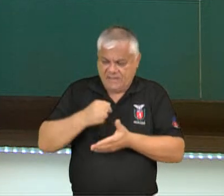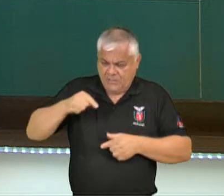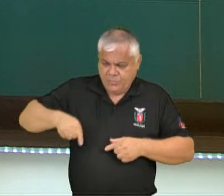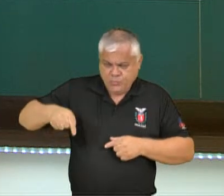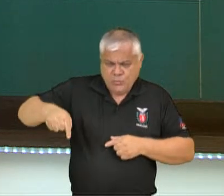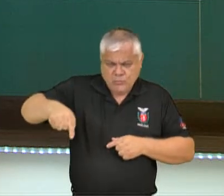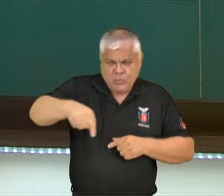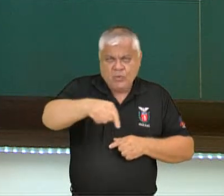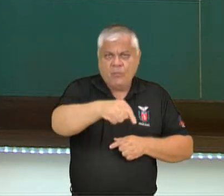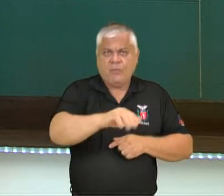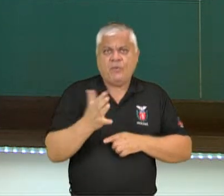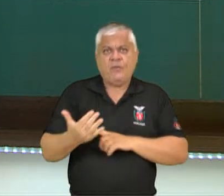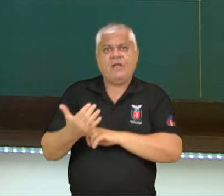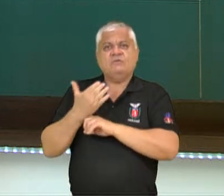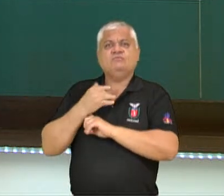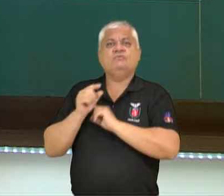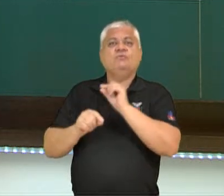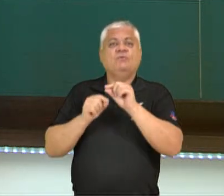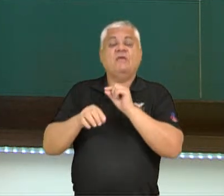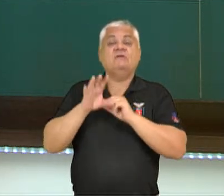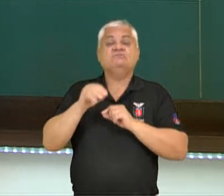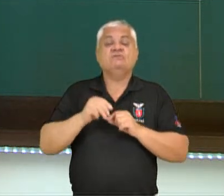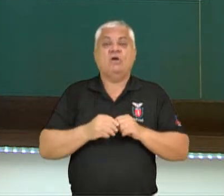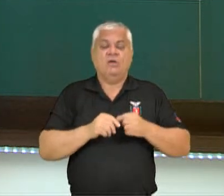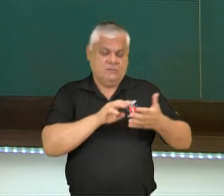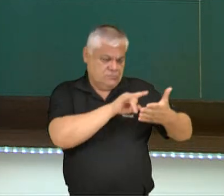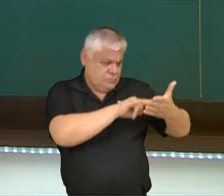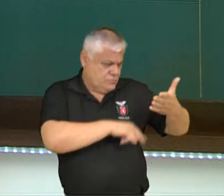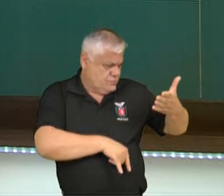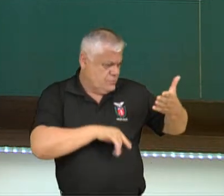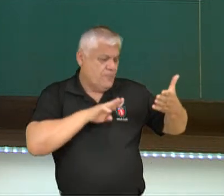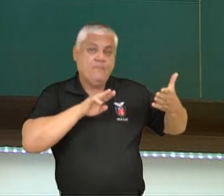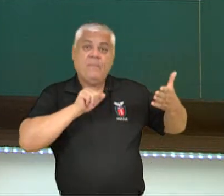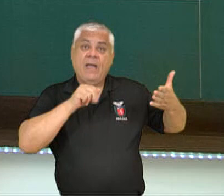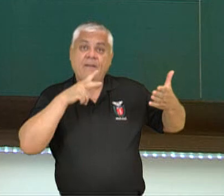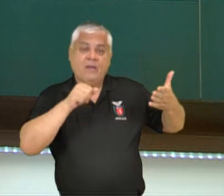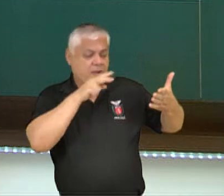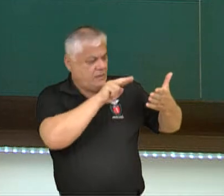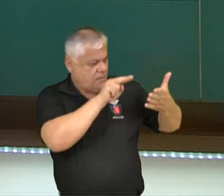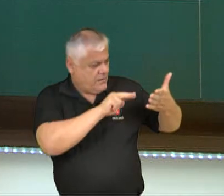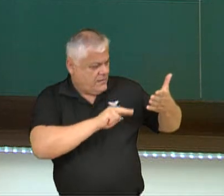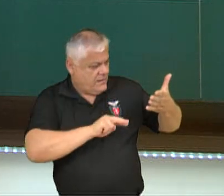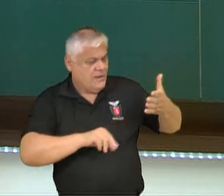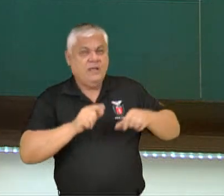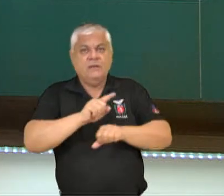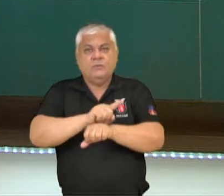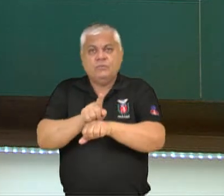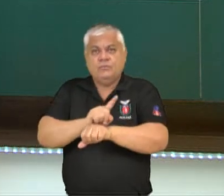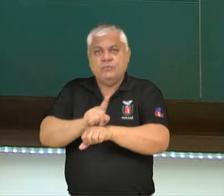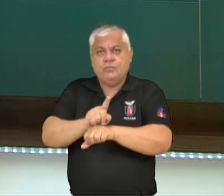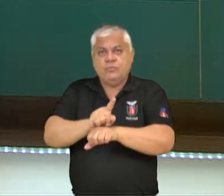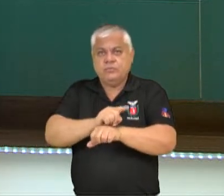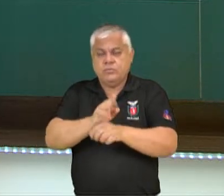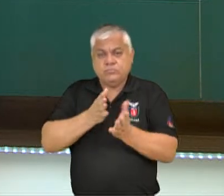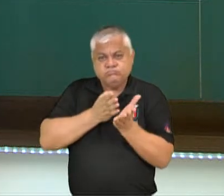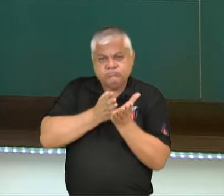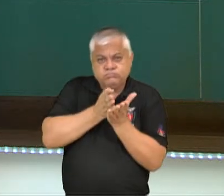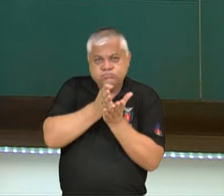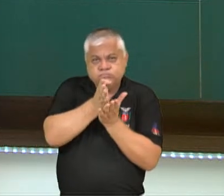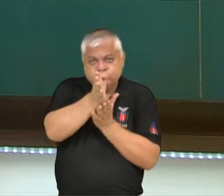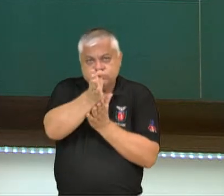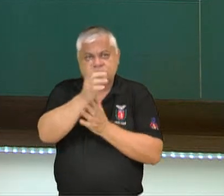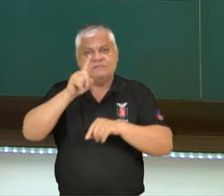com o auxílio simples de um mapa e de uma bússola. Ou seja, aqui estão os principais